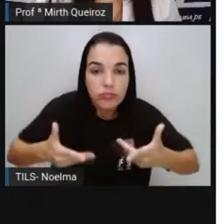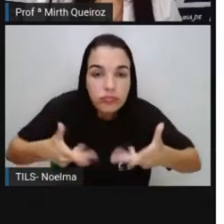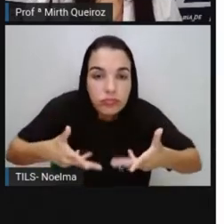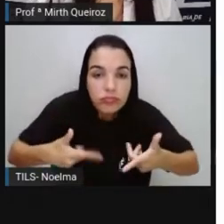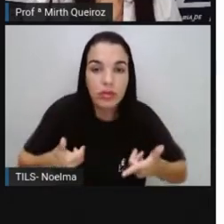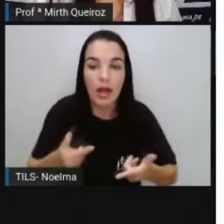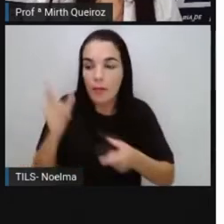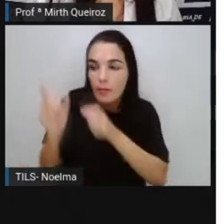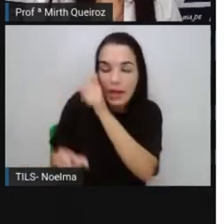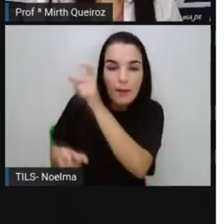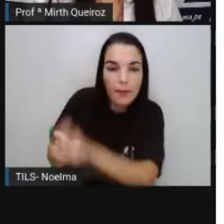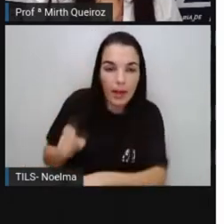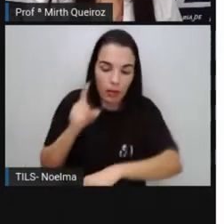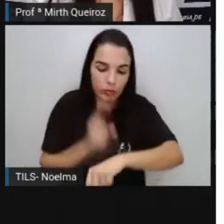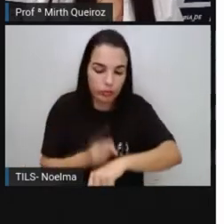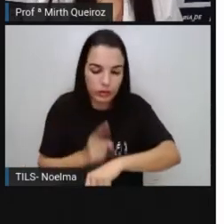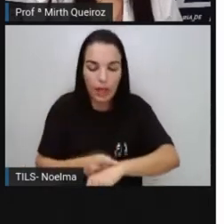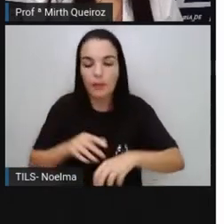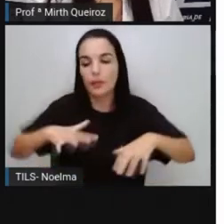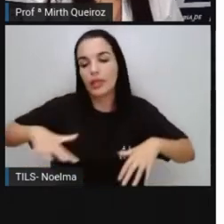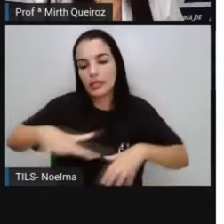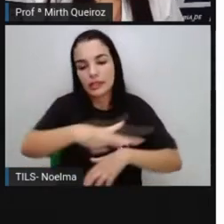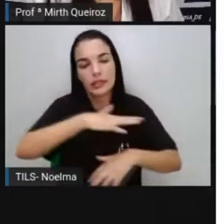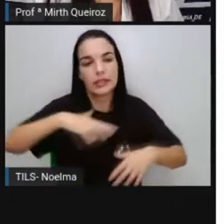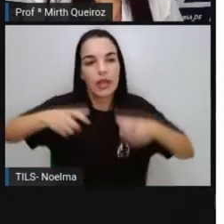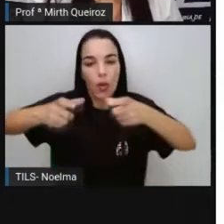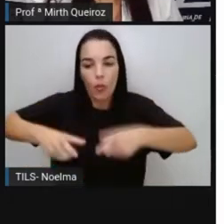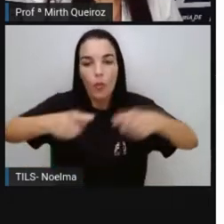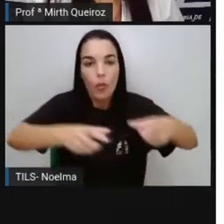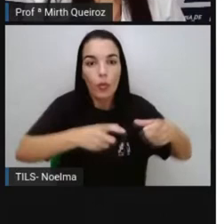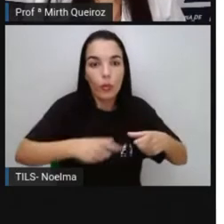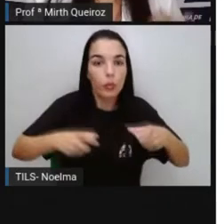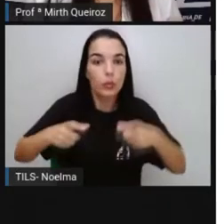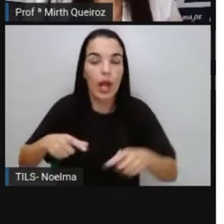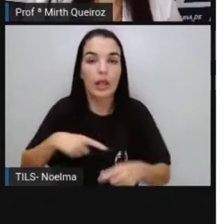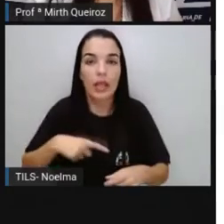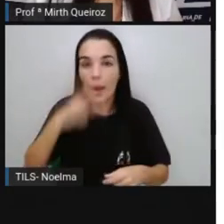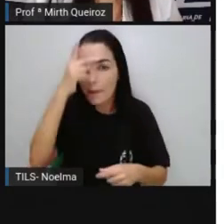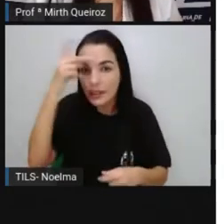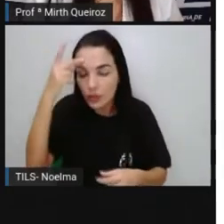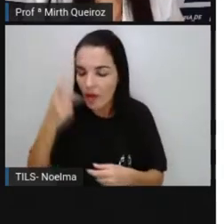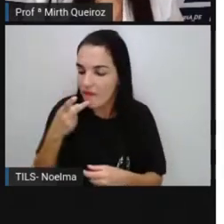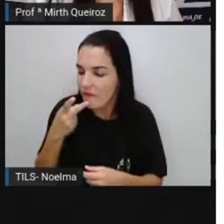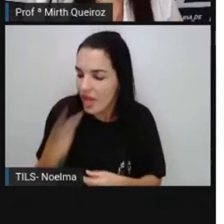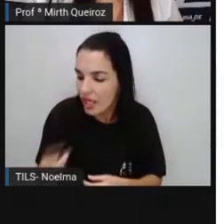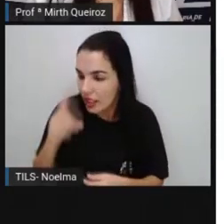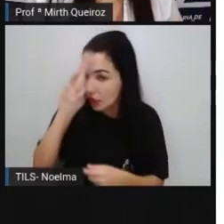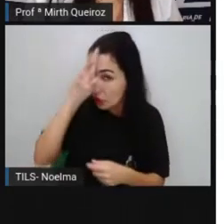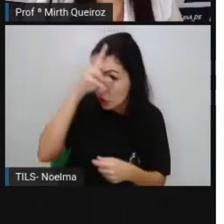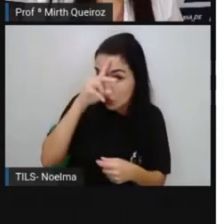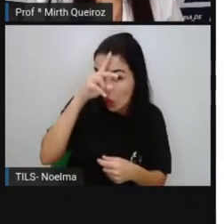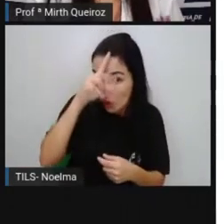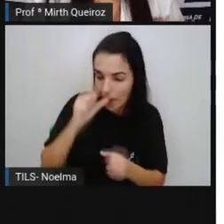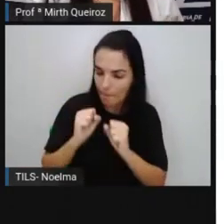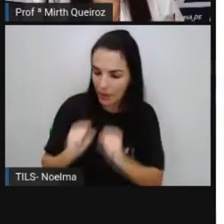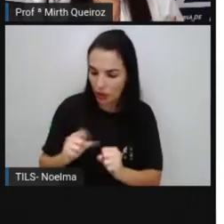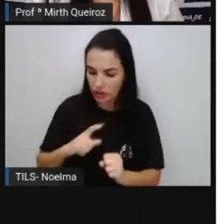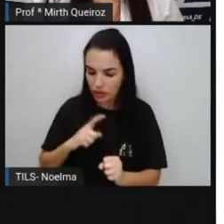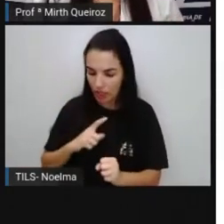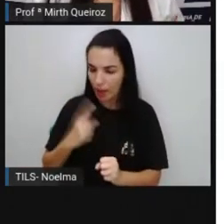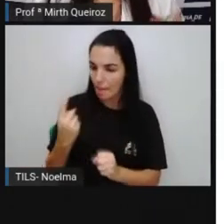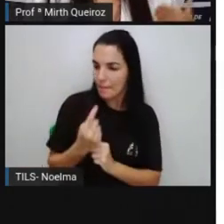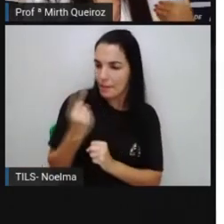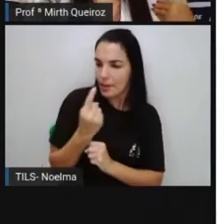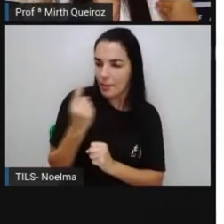determinado tempo e espaço. Geralmente, nós vamos ter um narrador ali, ele vai estar narrando um fato. Esse narrador, ele pode vir em primeira pessoa,